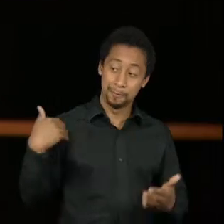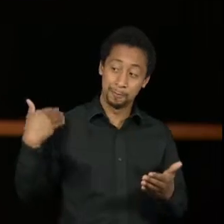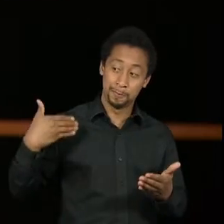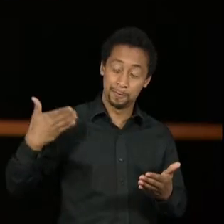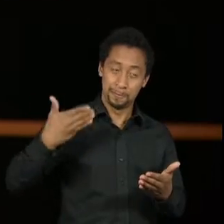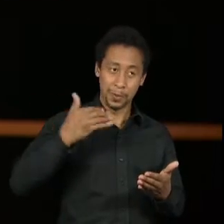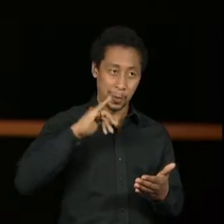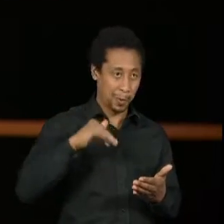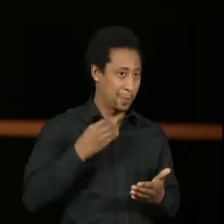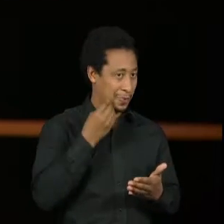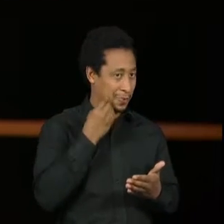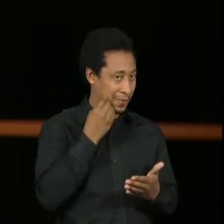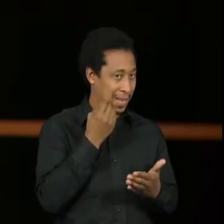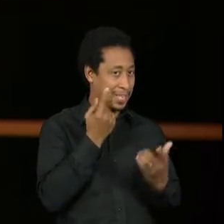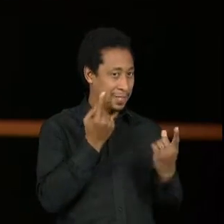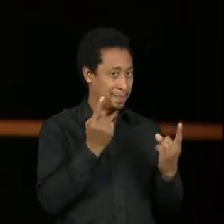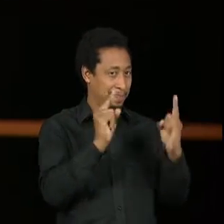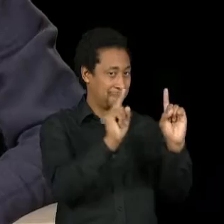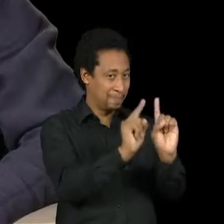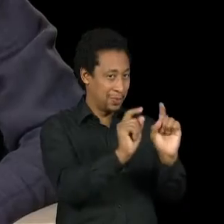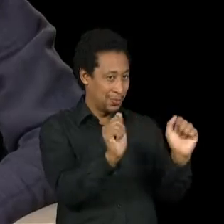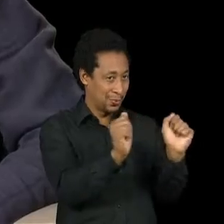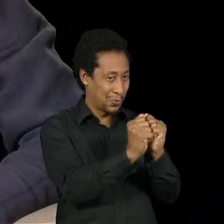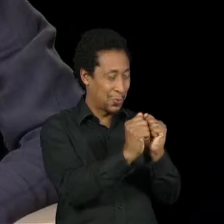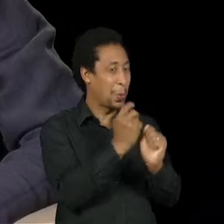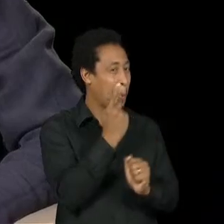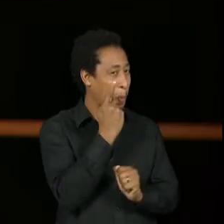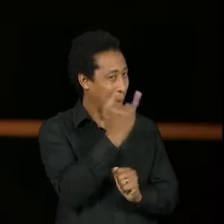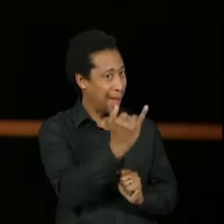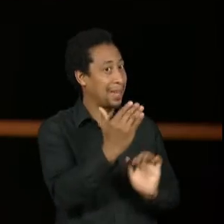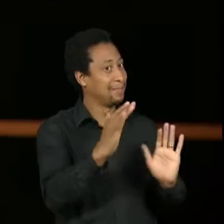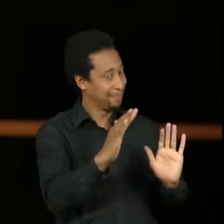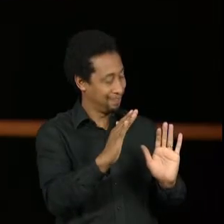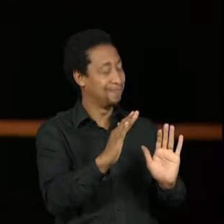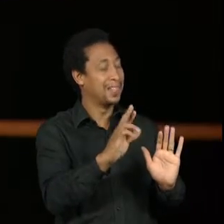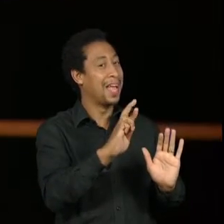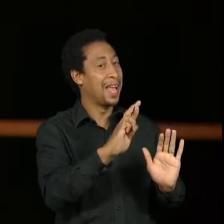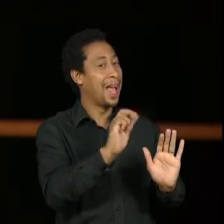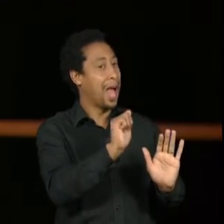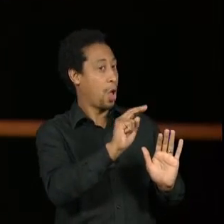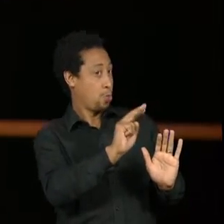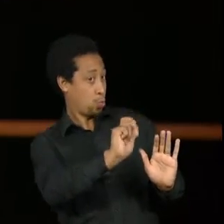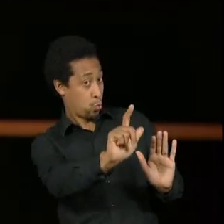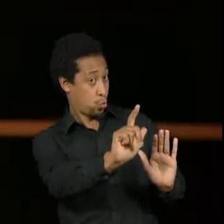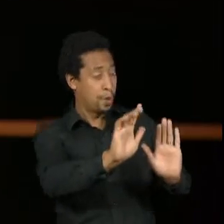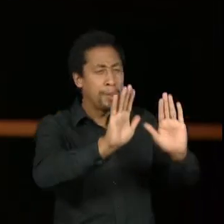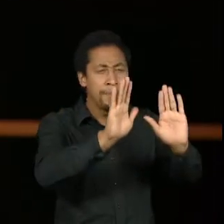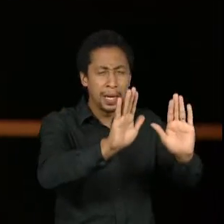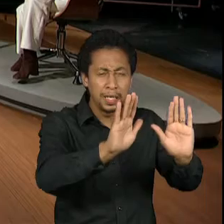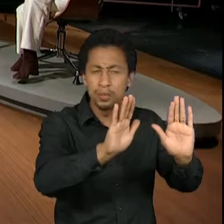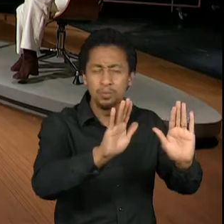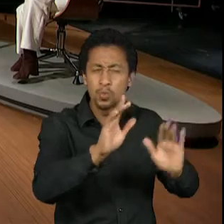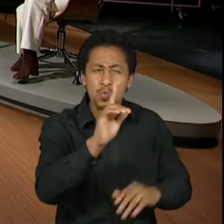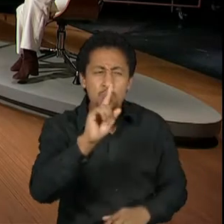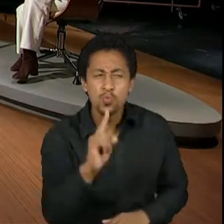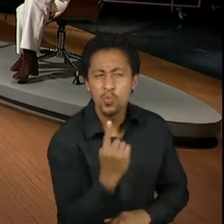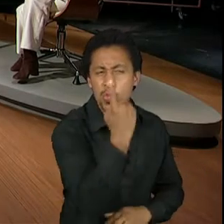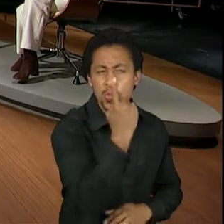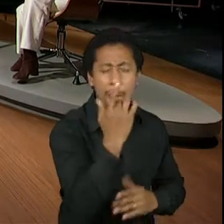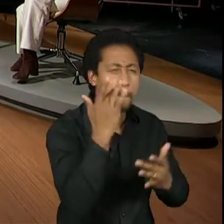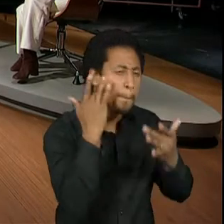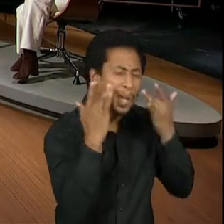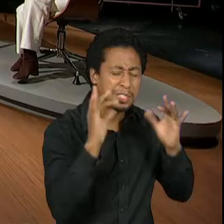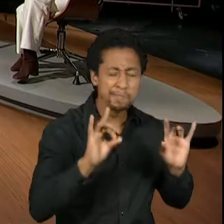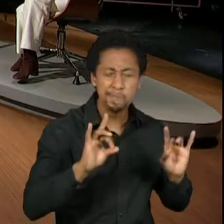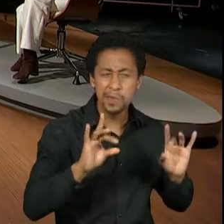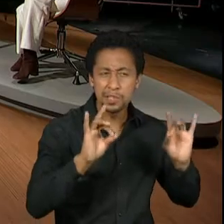contracionar com o seu pai, nosso grande Raul Cortez. Mas em uma peça específica, que é Rei Lier, você disse que aprendeu